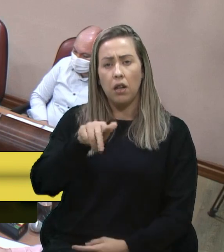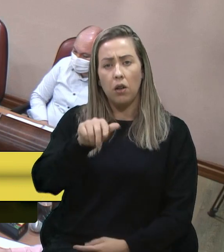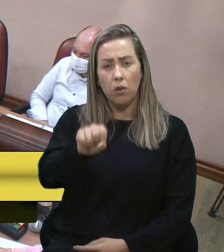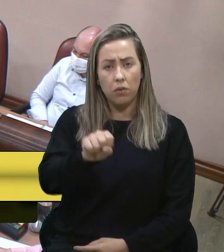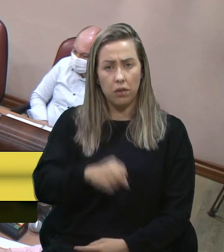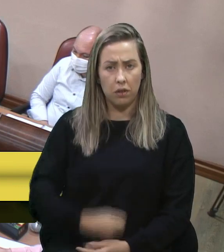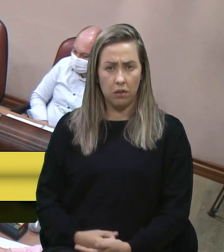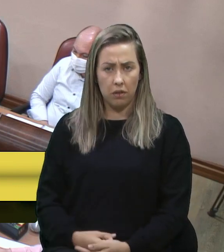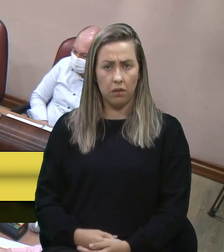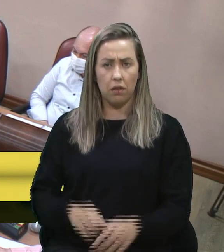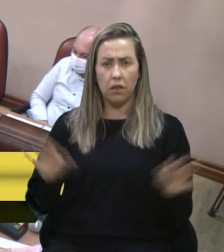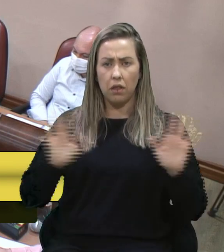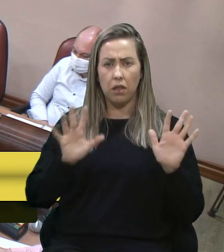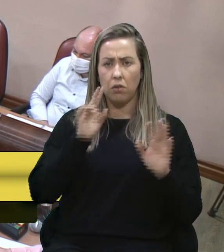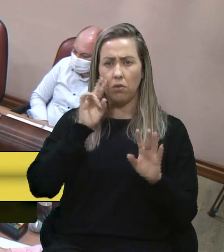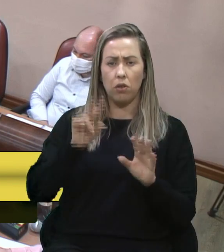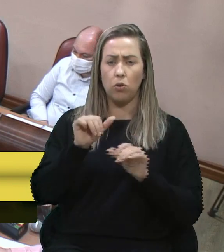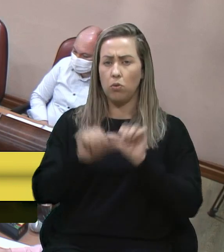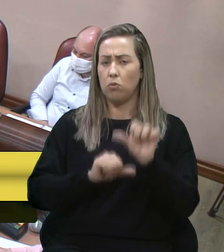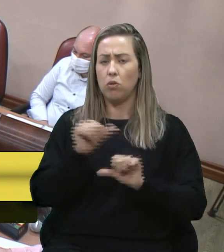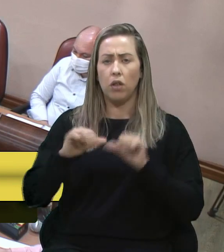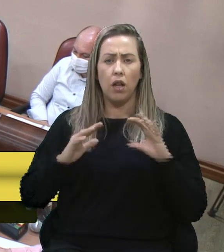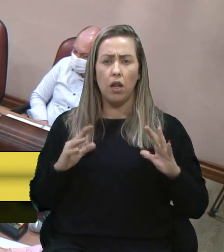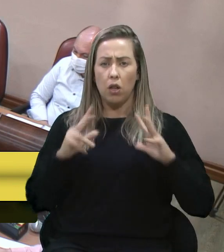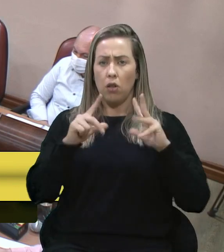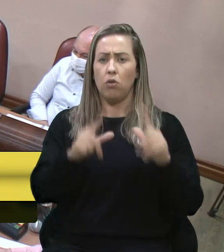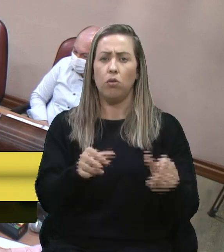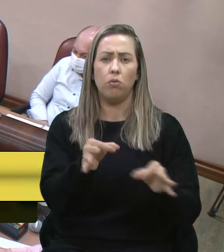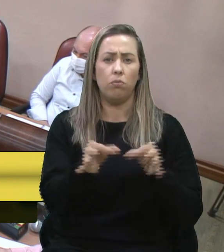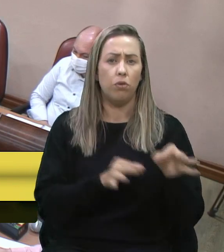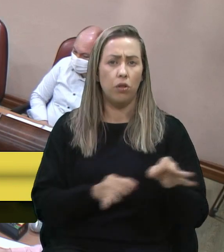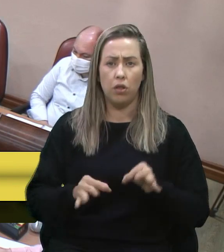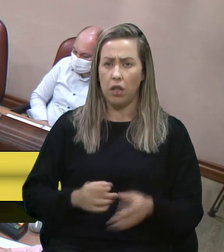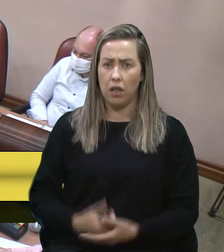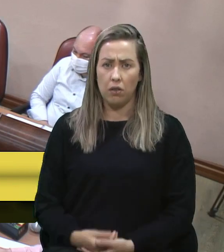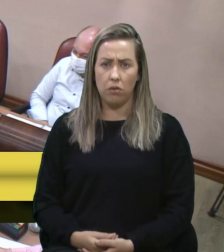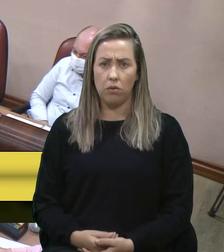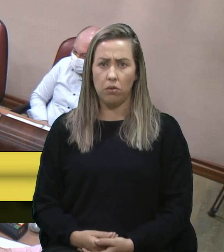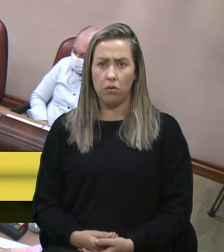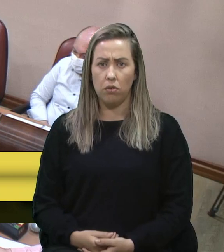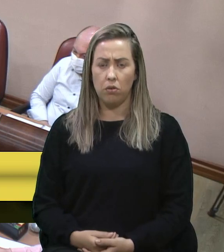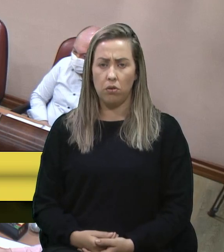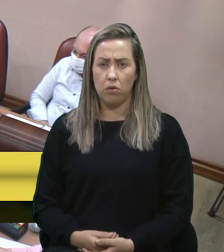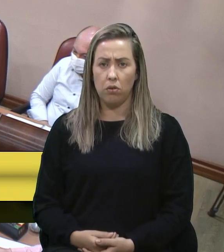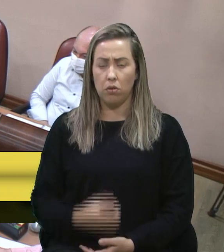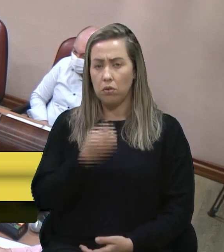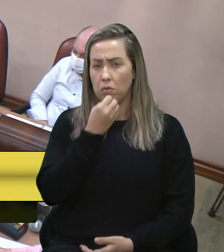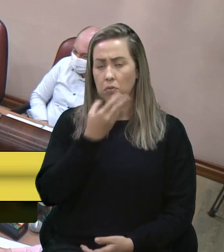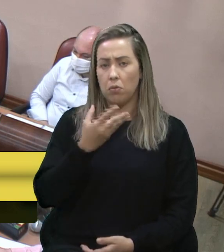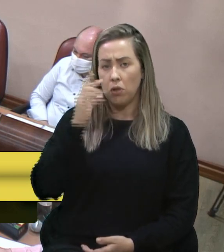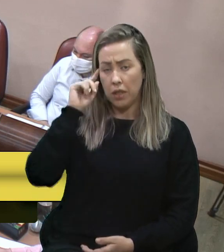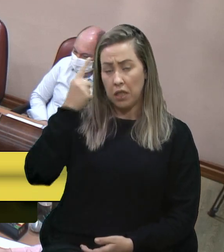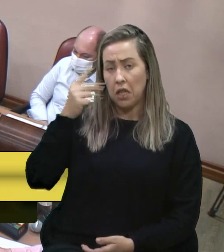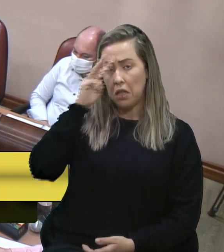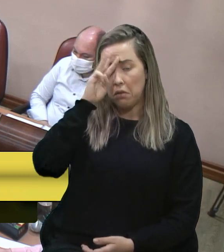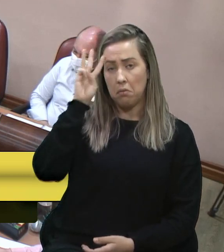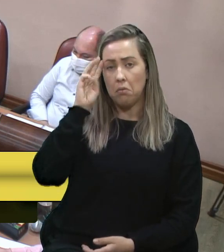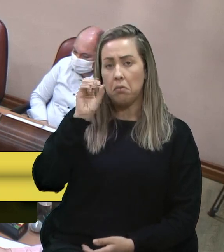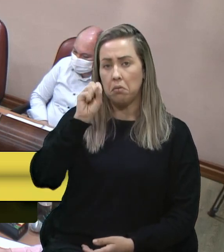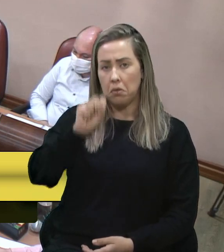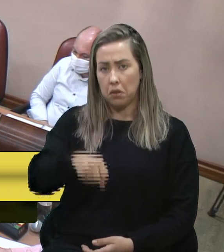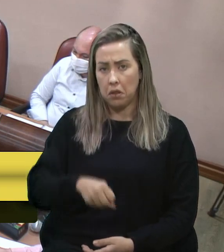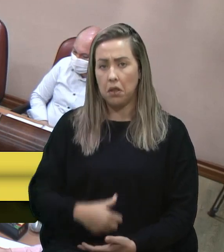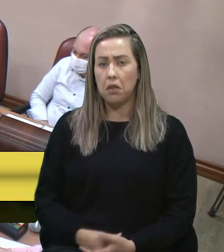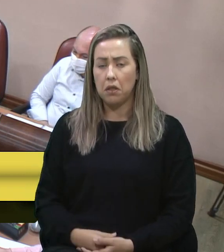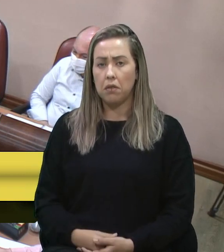então, não vejo a gente modificar todo esse projeto, aprovando, eu sei que é uma boa ideia do vereador Juliano Valim, ressalto aqui que é